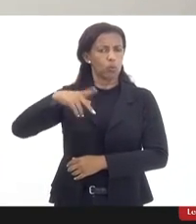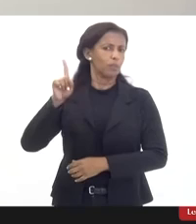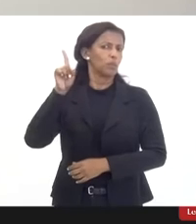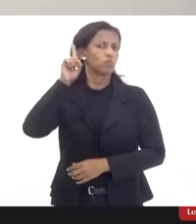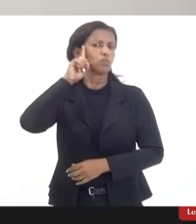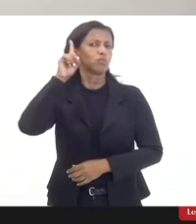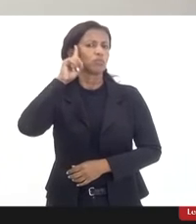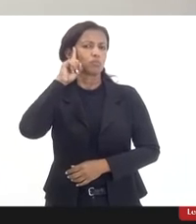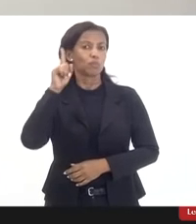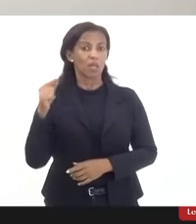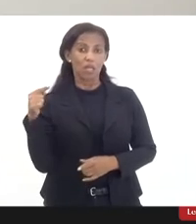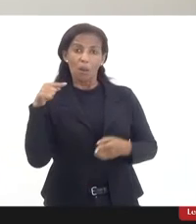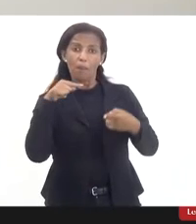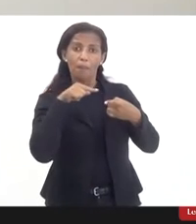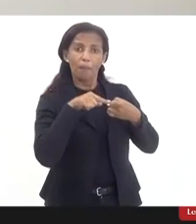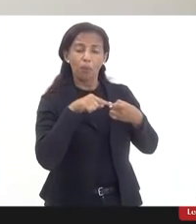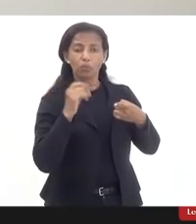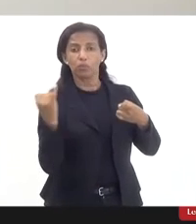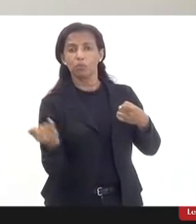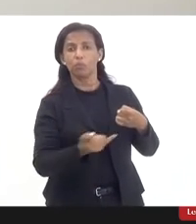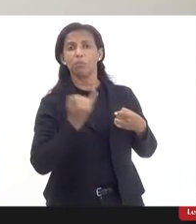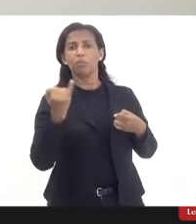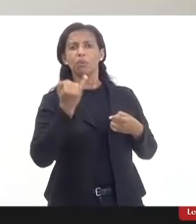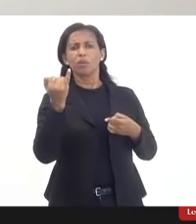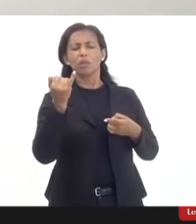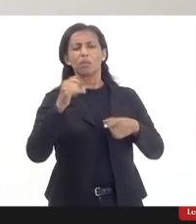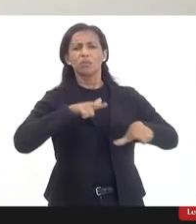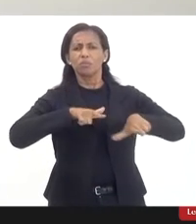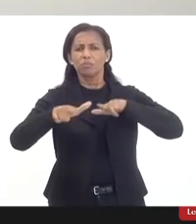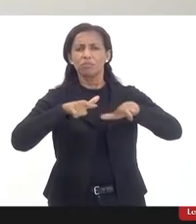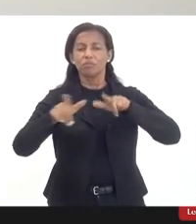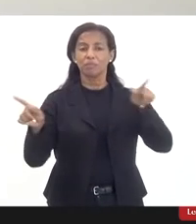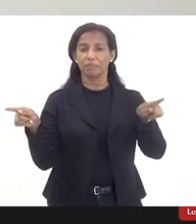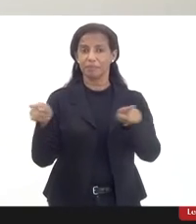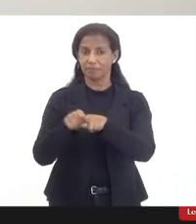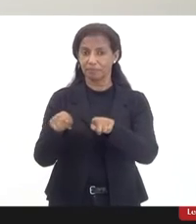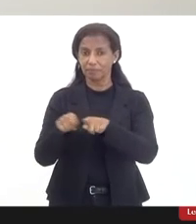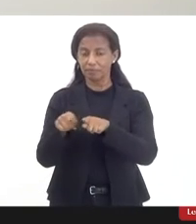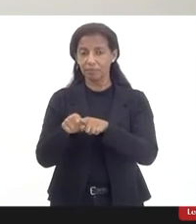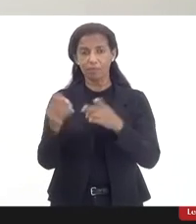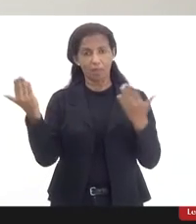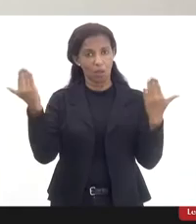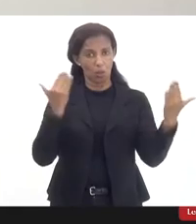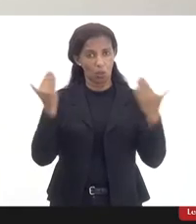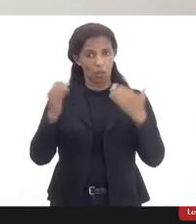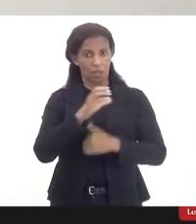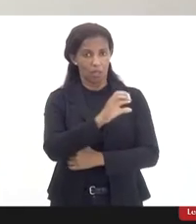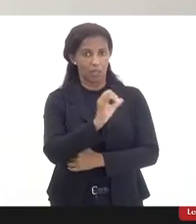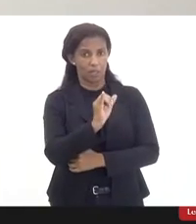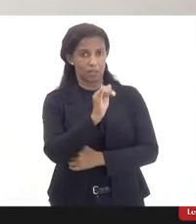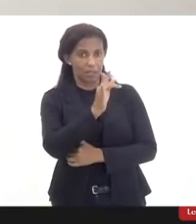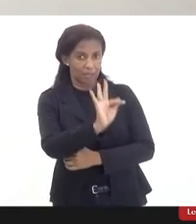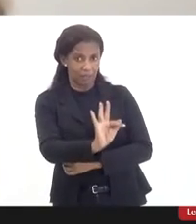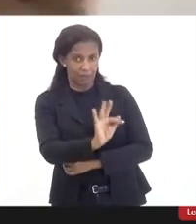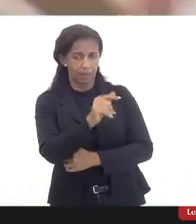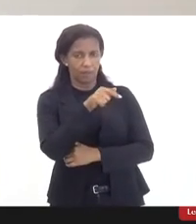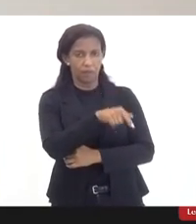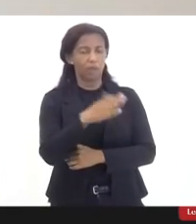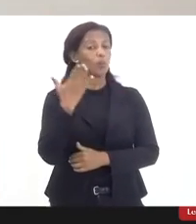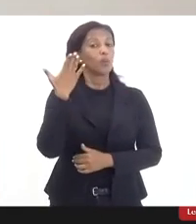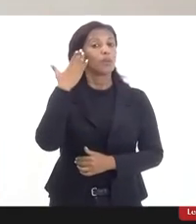Então, esse é um ponto muito importante para a gente trabalhar também com relação ao CIFI. Eu entendo que